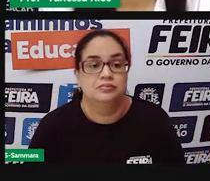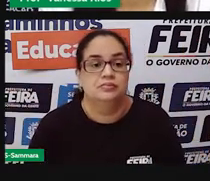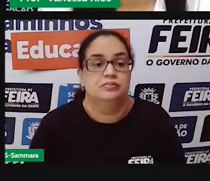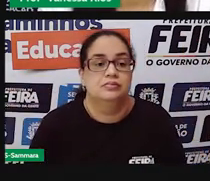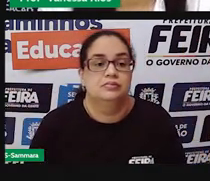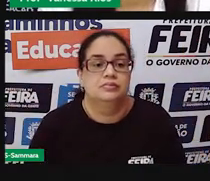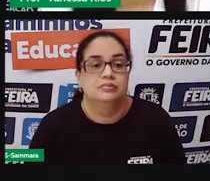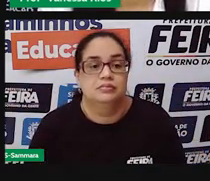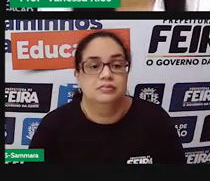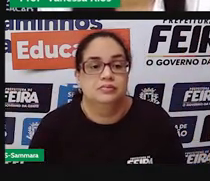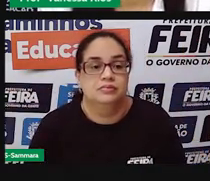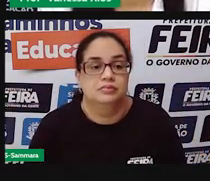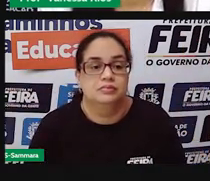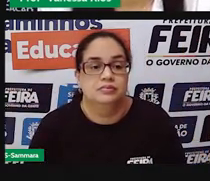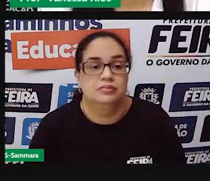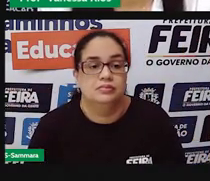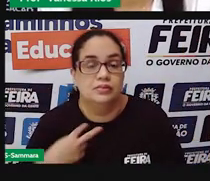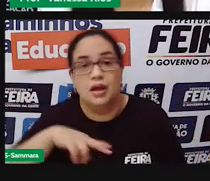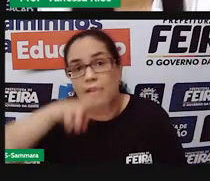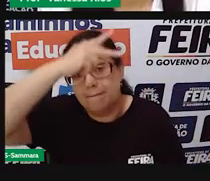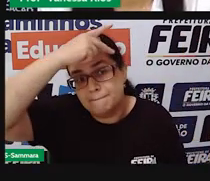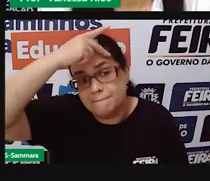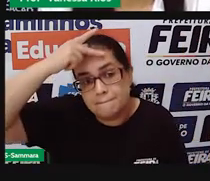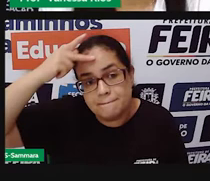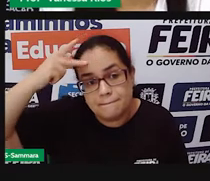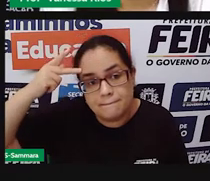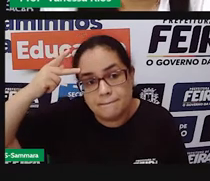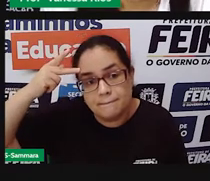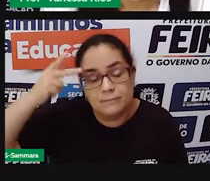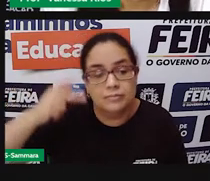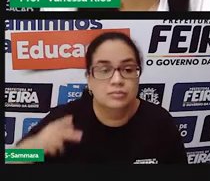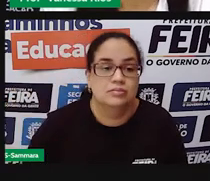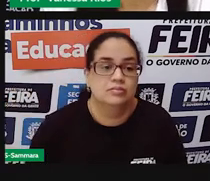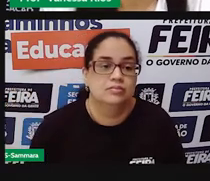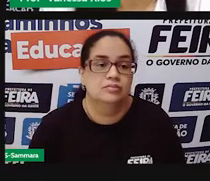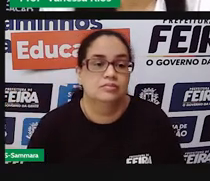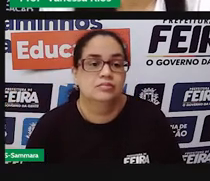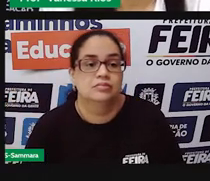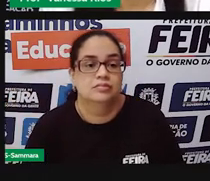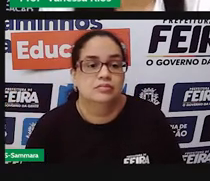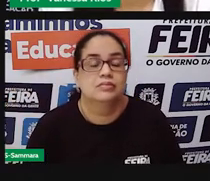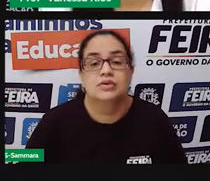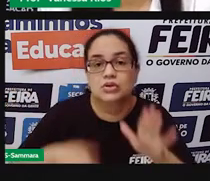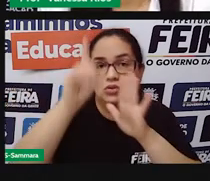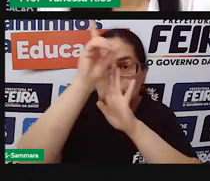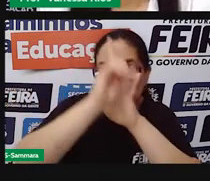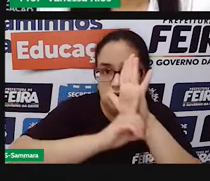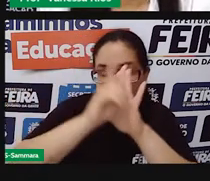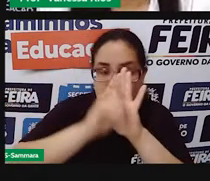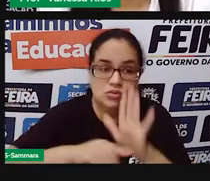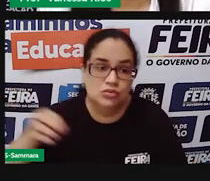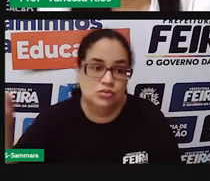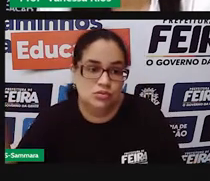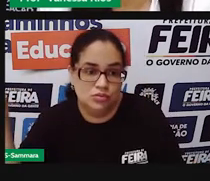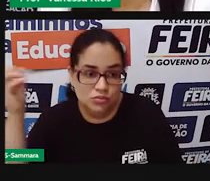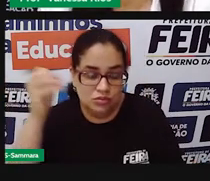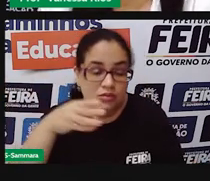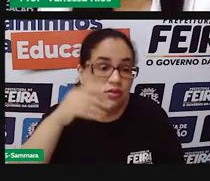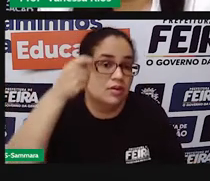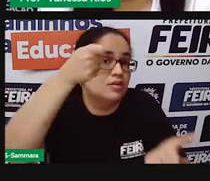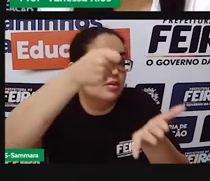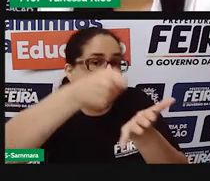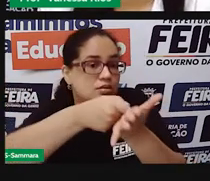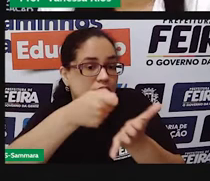E aí, as pessoas vão adquirindo aí novos direitos e também novos deveres. E